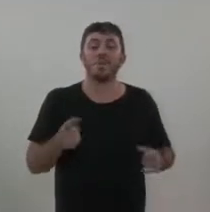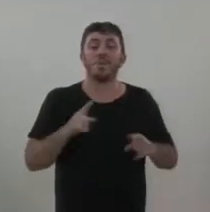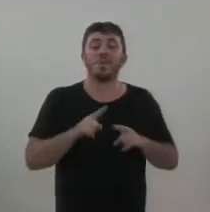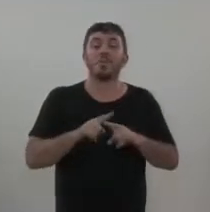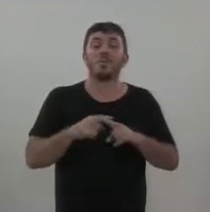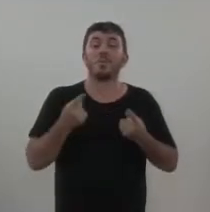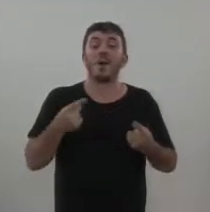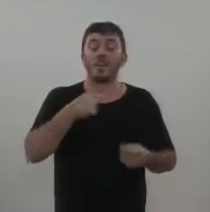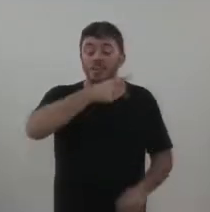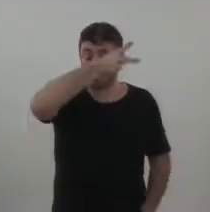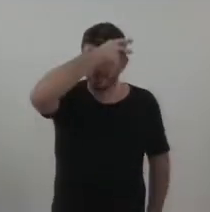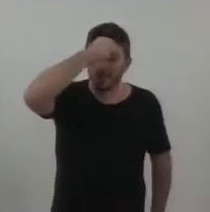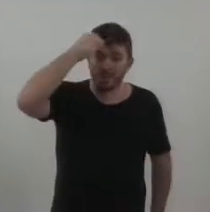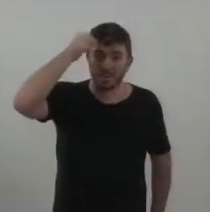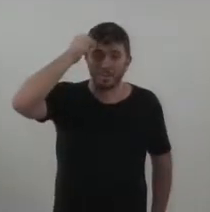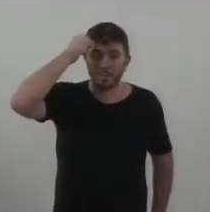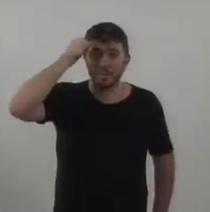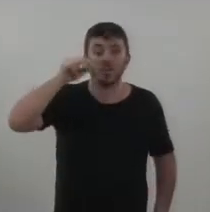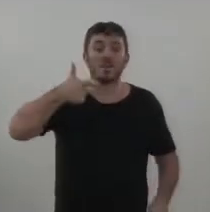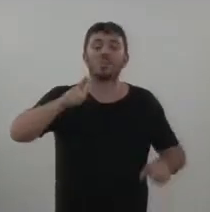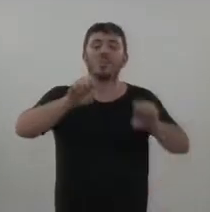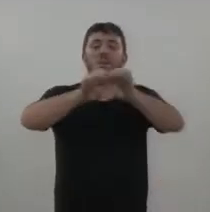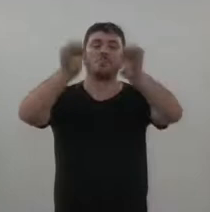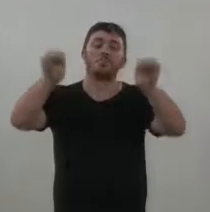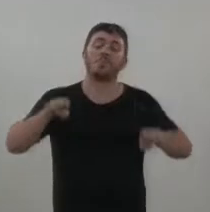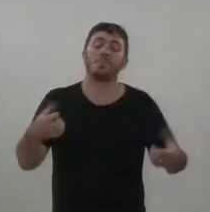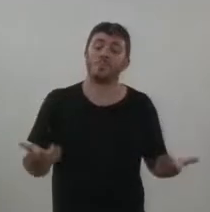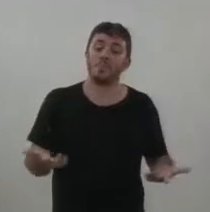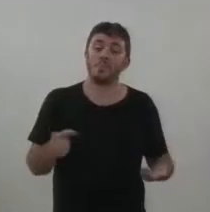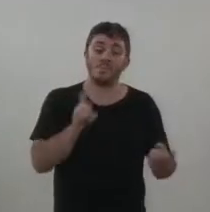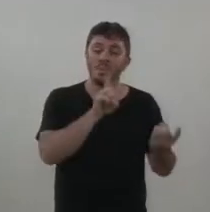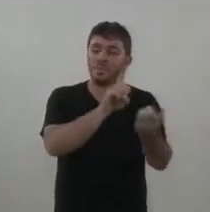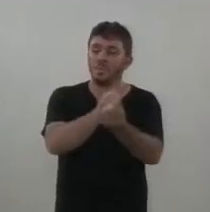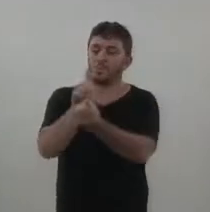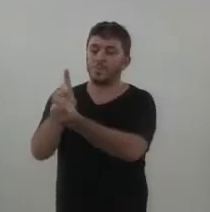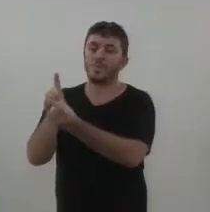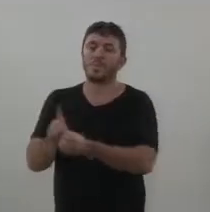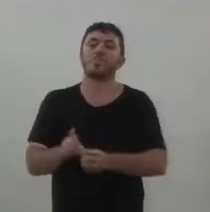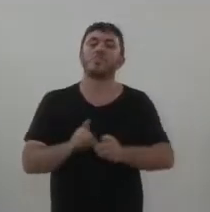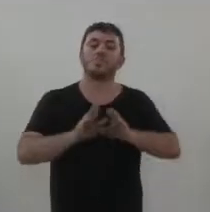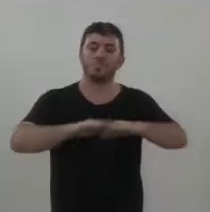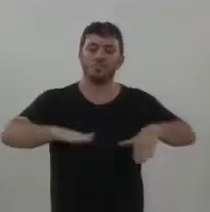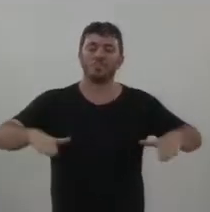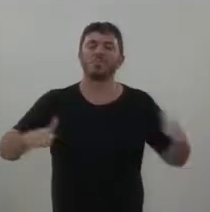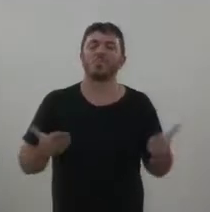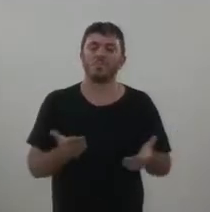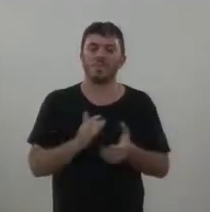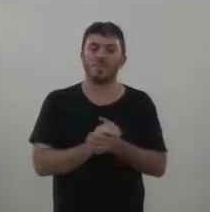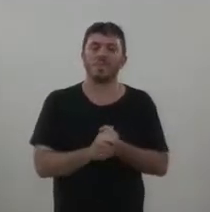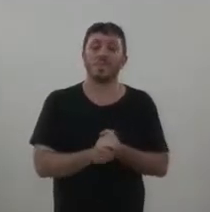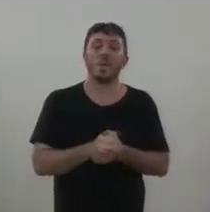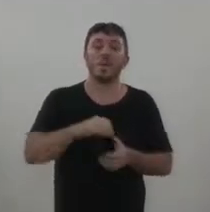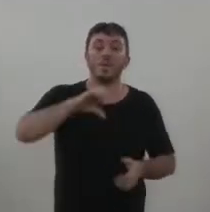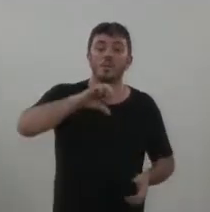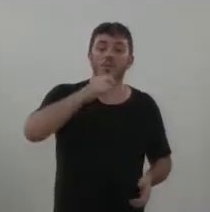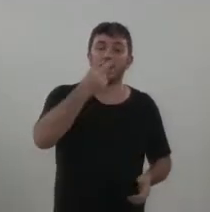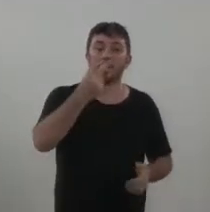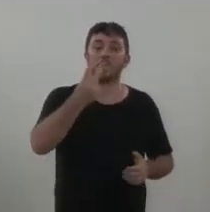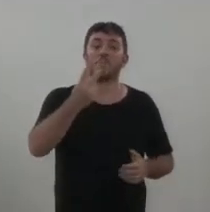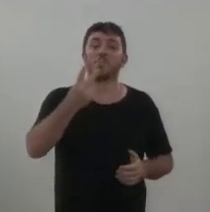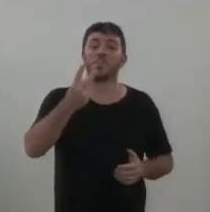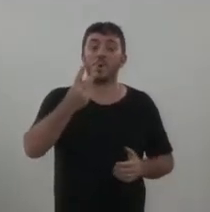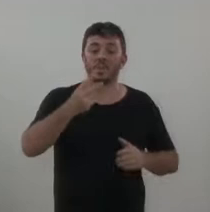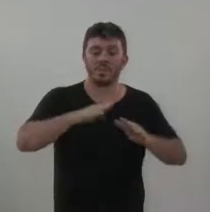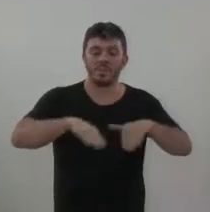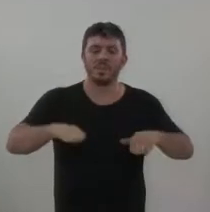municipalidade não se estrutura para atender uma demanda como um todo. Ou seja, 92 crianças continuam em fila de